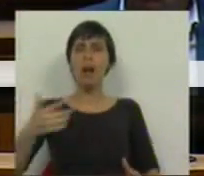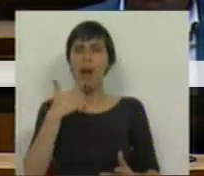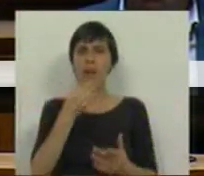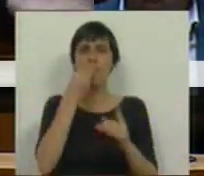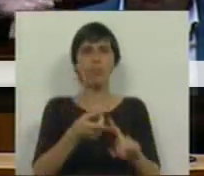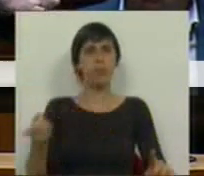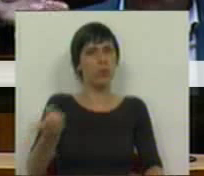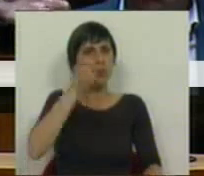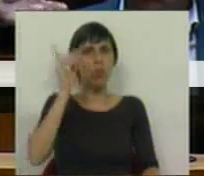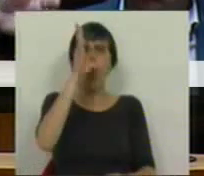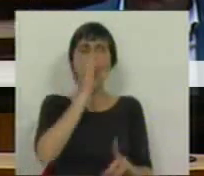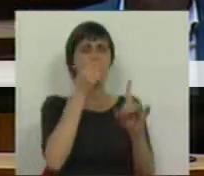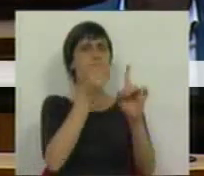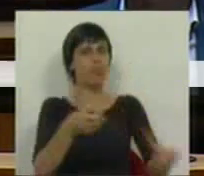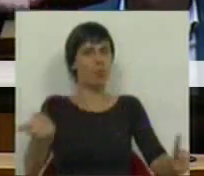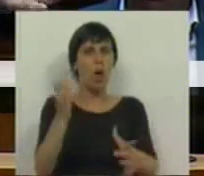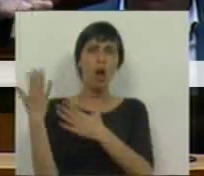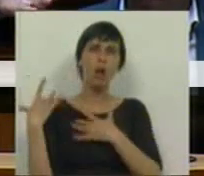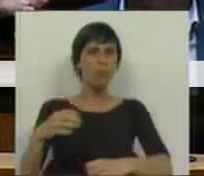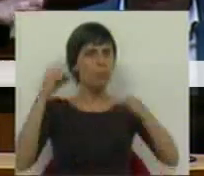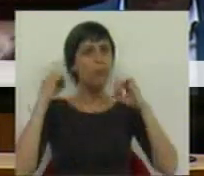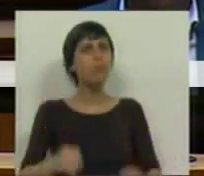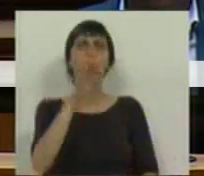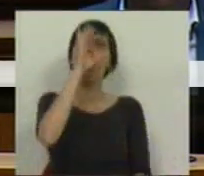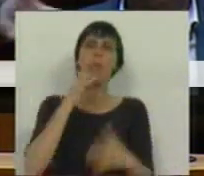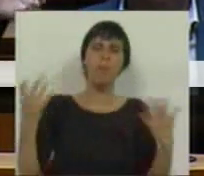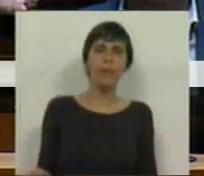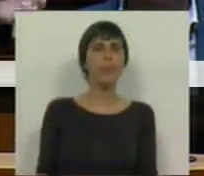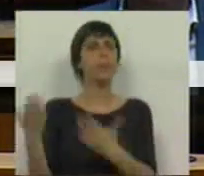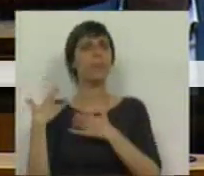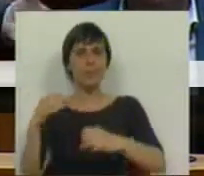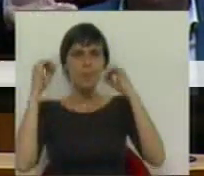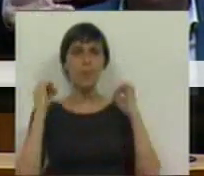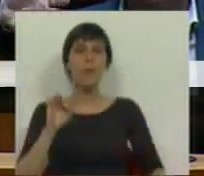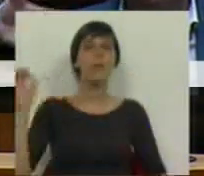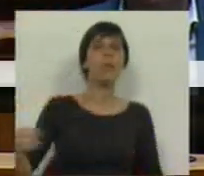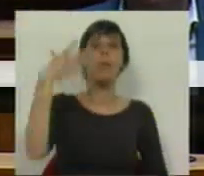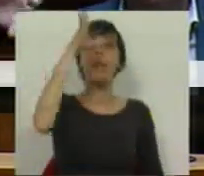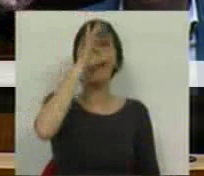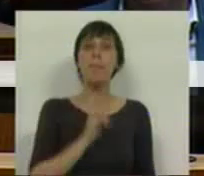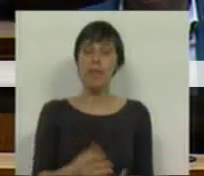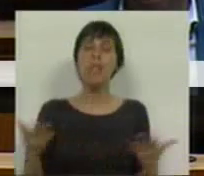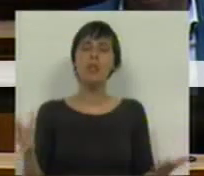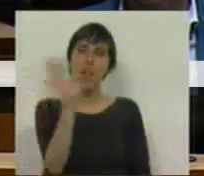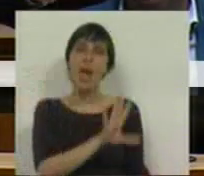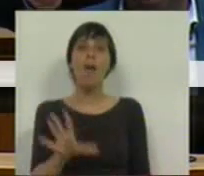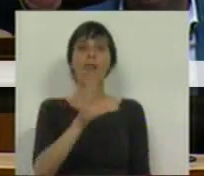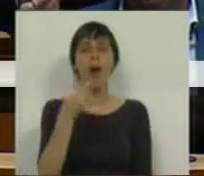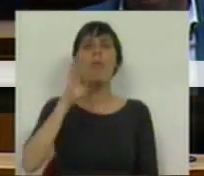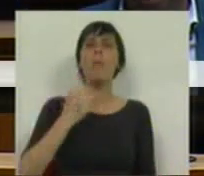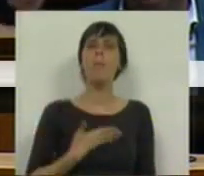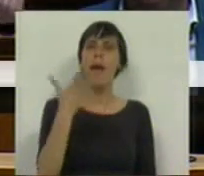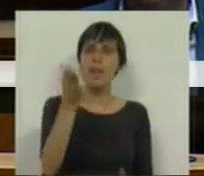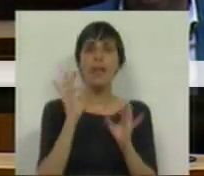reprovar a leviandade do Ministro, a irresponsabilidade do Ministro, a irresponsabilidade do Primeiro-Ministro e a forma como o